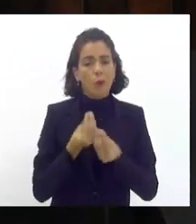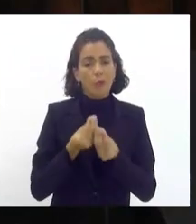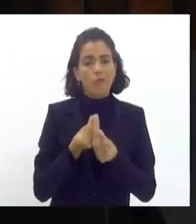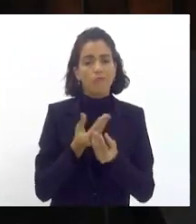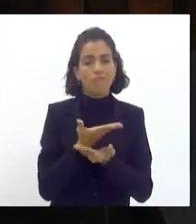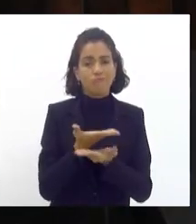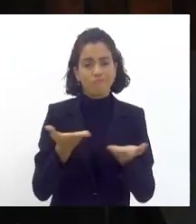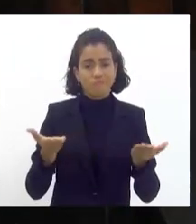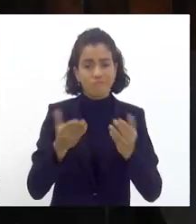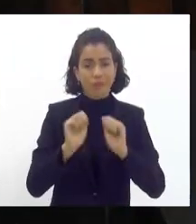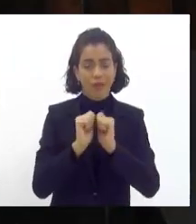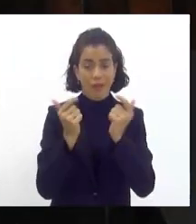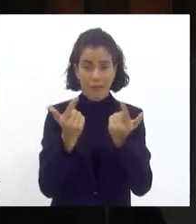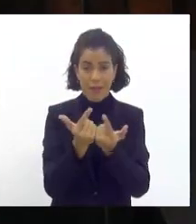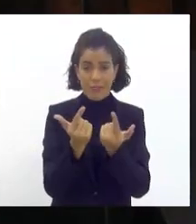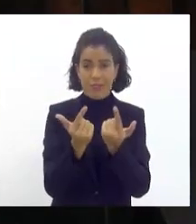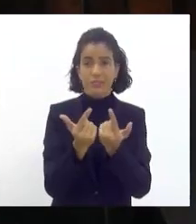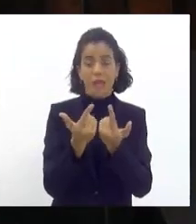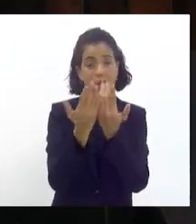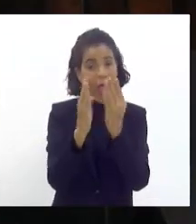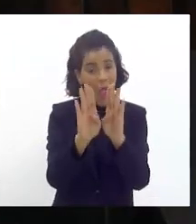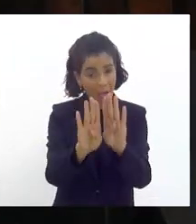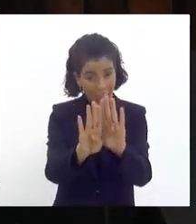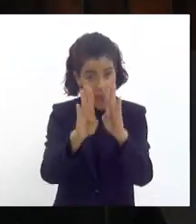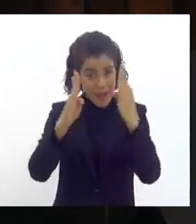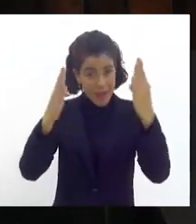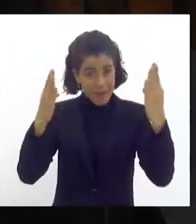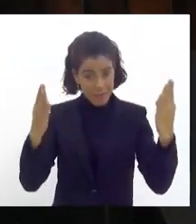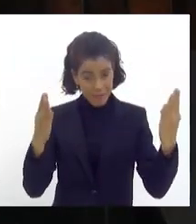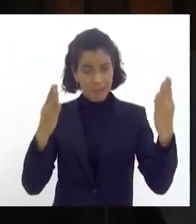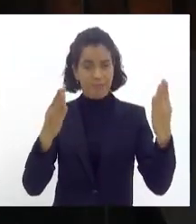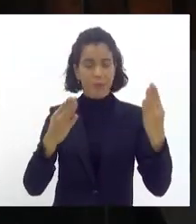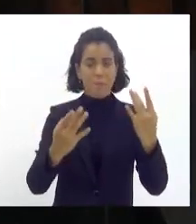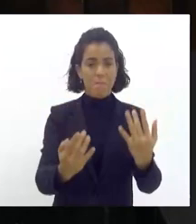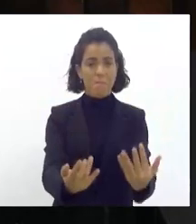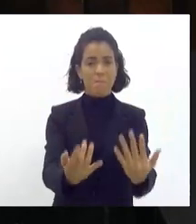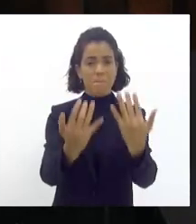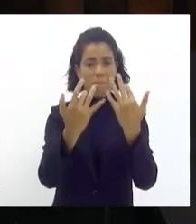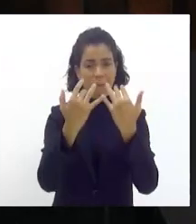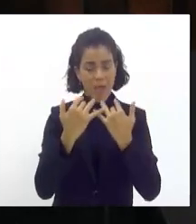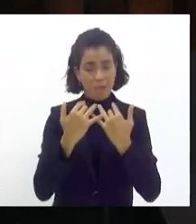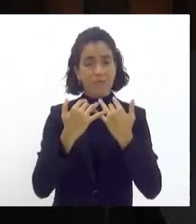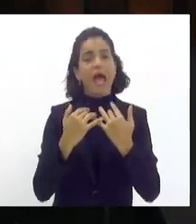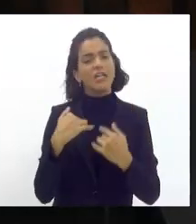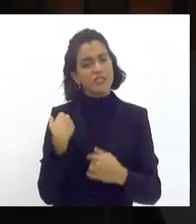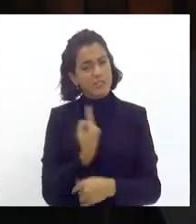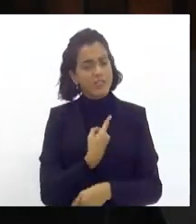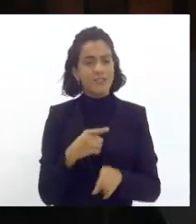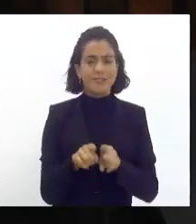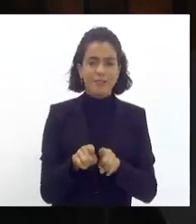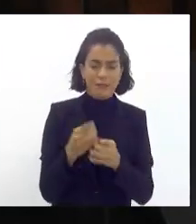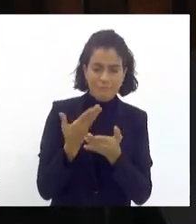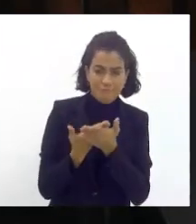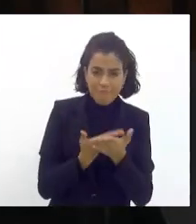deixar a casa aberta para novas proposições temos estudado todos os